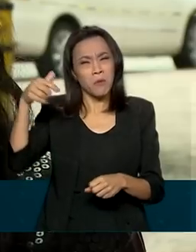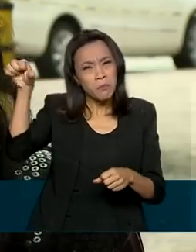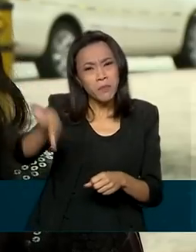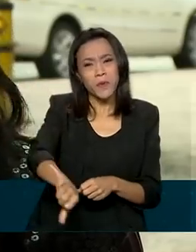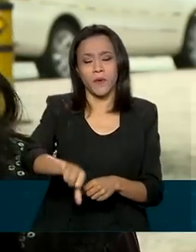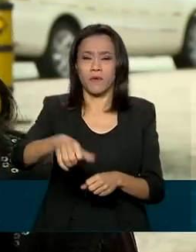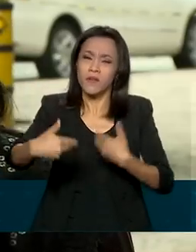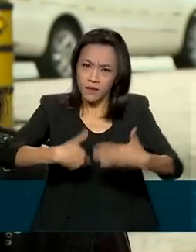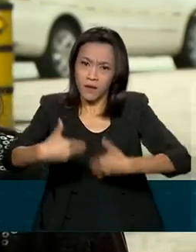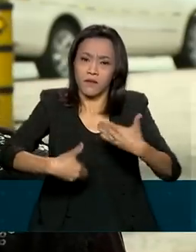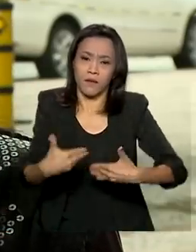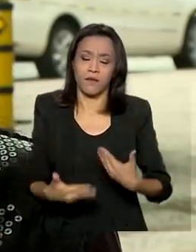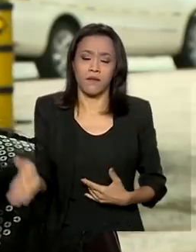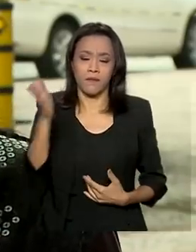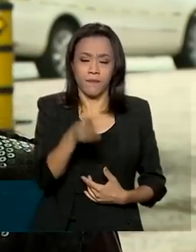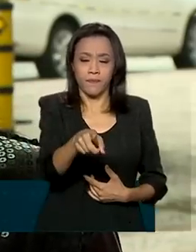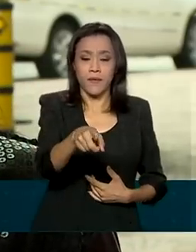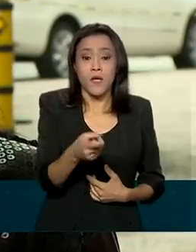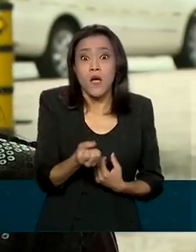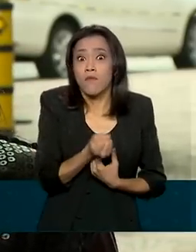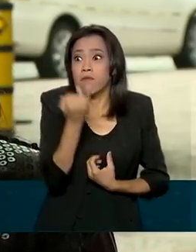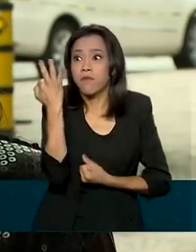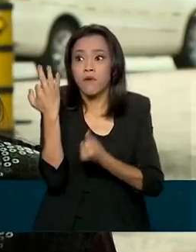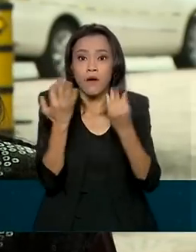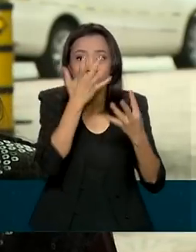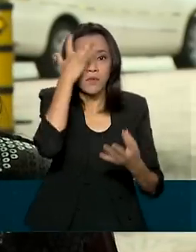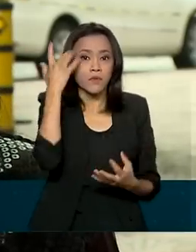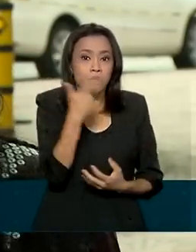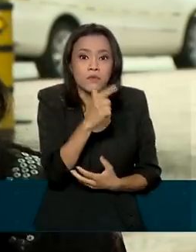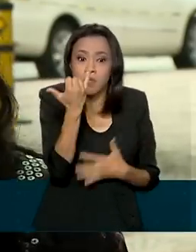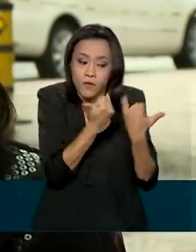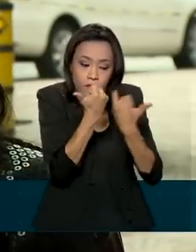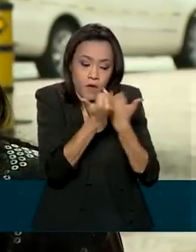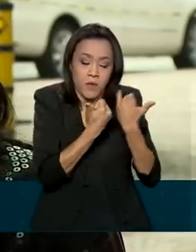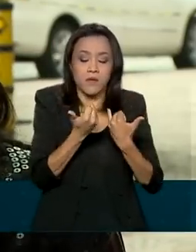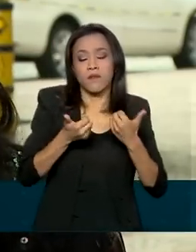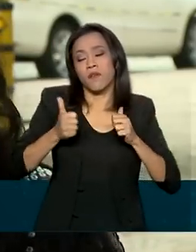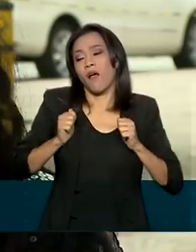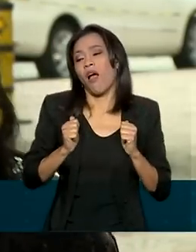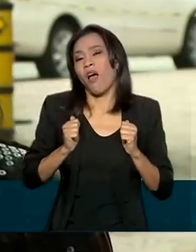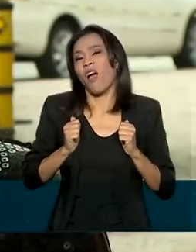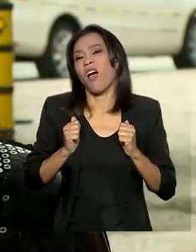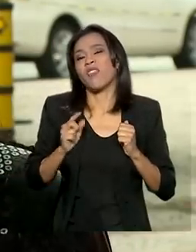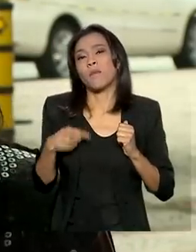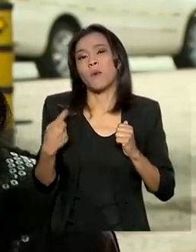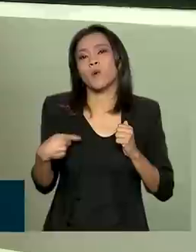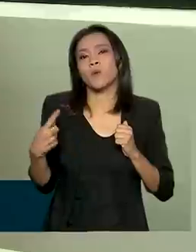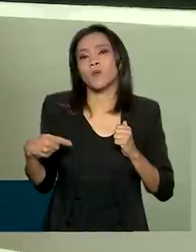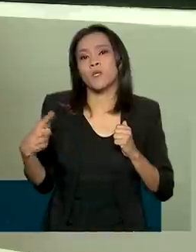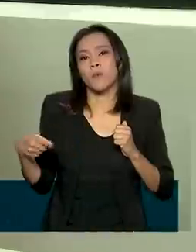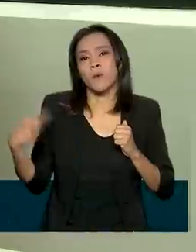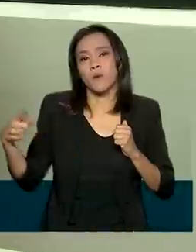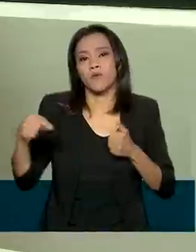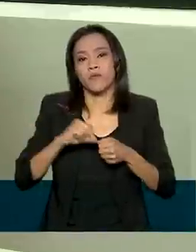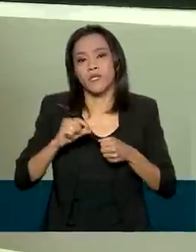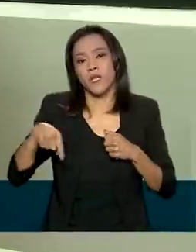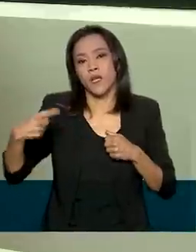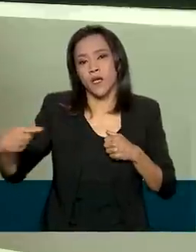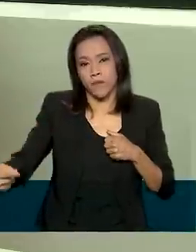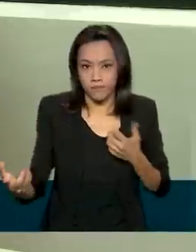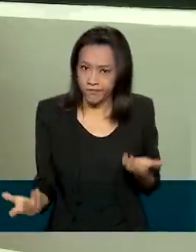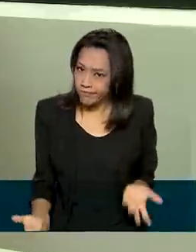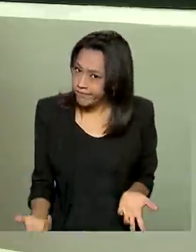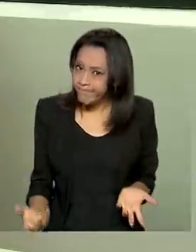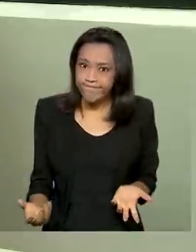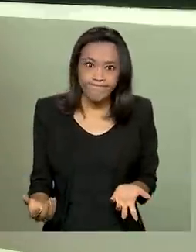Muita gente não tem informação, né? E acaba se acomodando. Ah, vou fazer depois, faço depois. É um exame que se